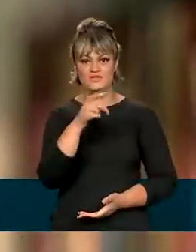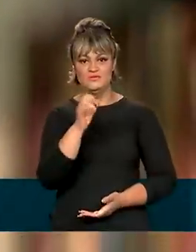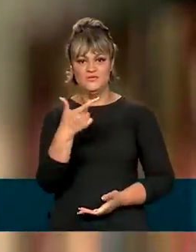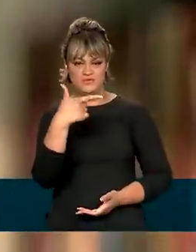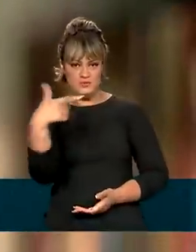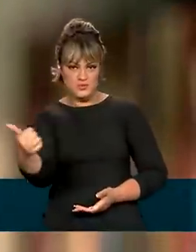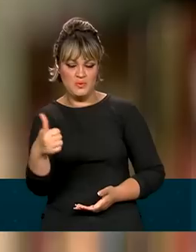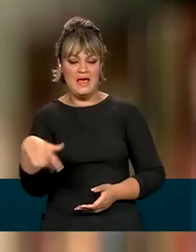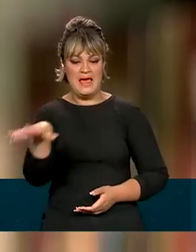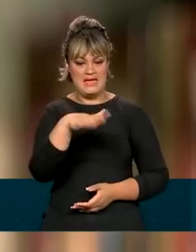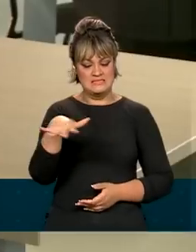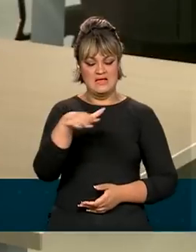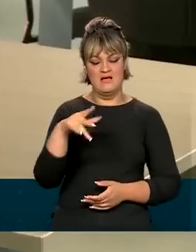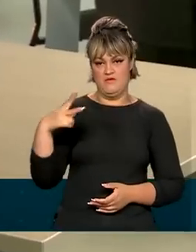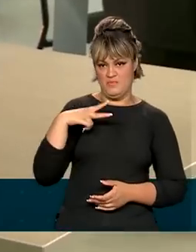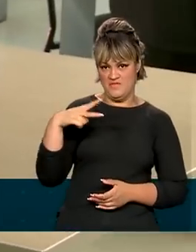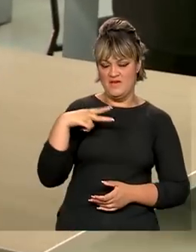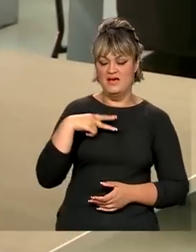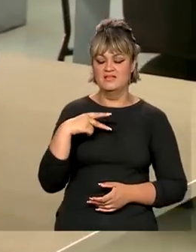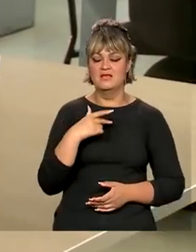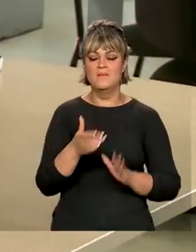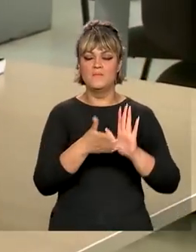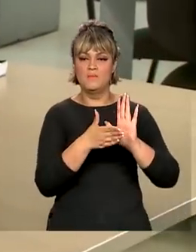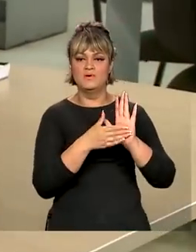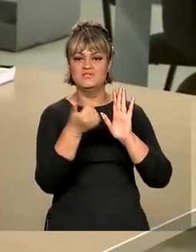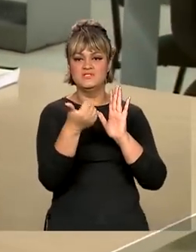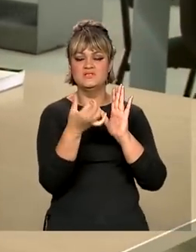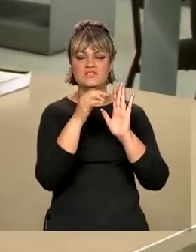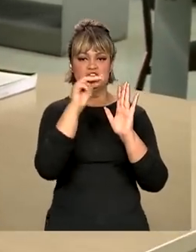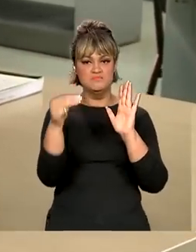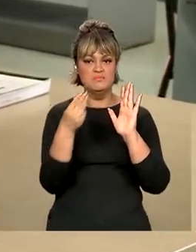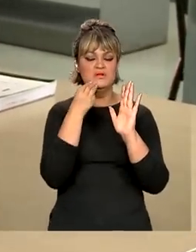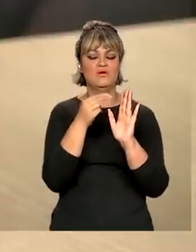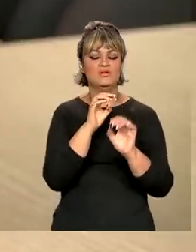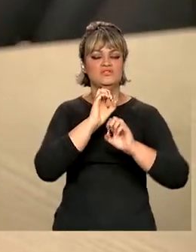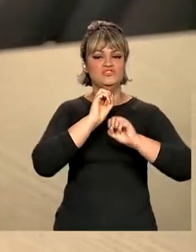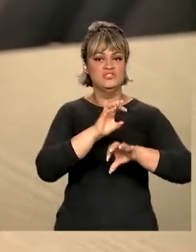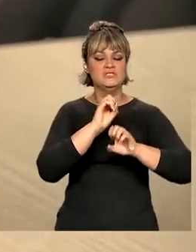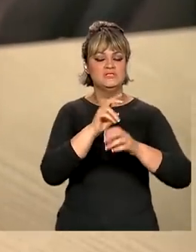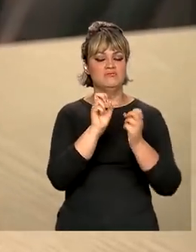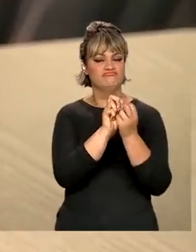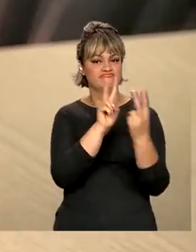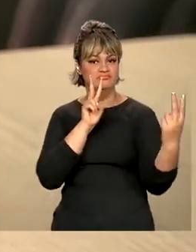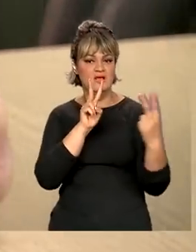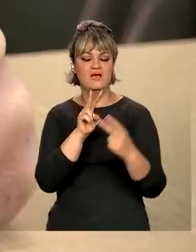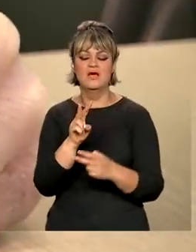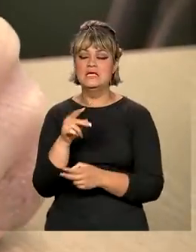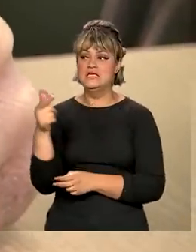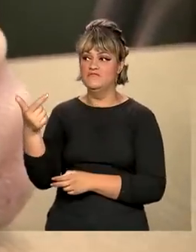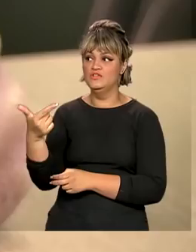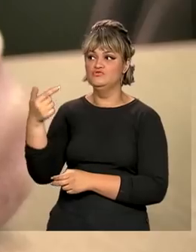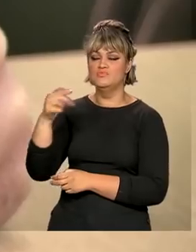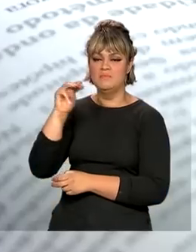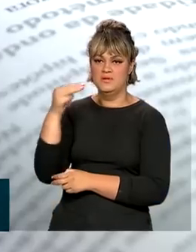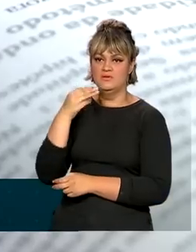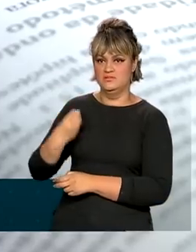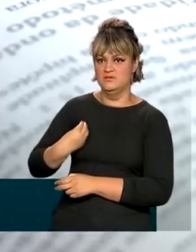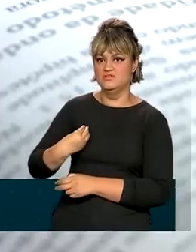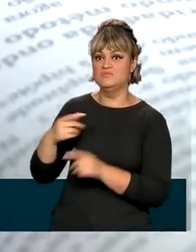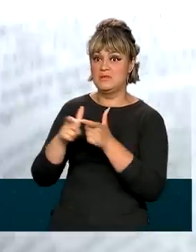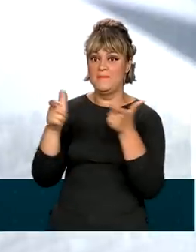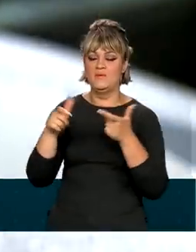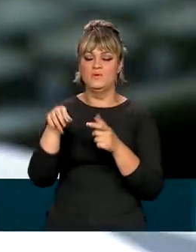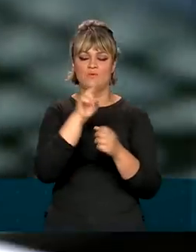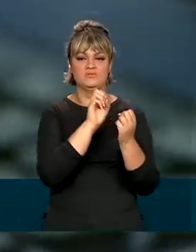privada ofereceu mais de 16 milhões de vagas em graduação à distância, dos 21 milhões de vagas existentes. Ao mesmo